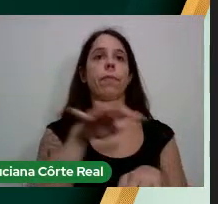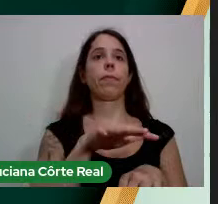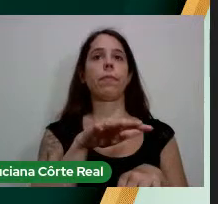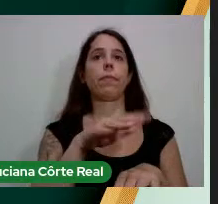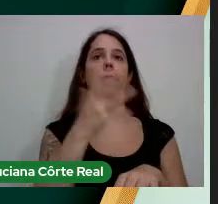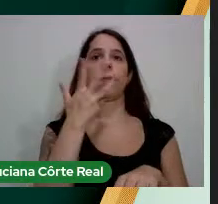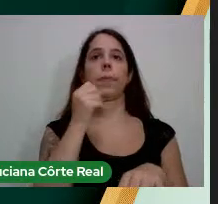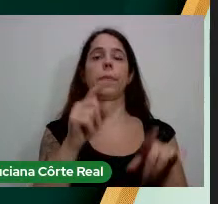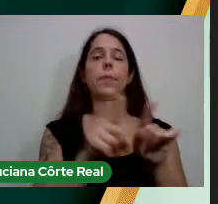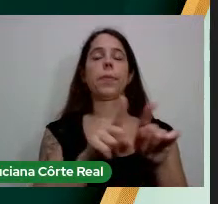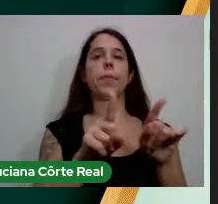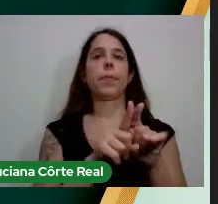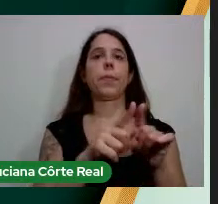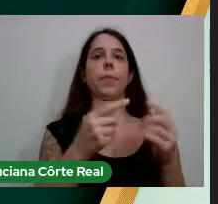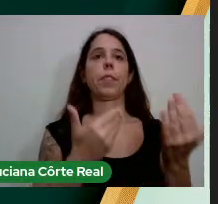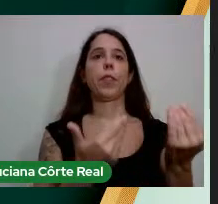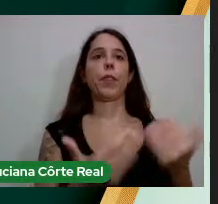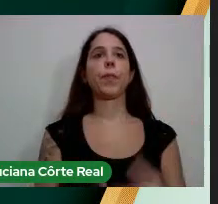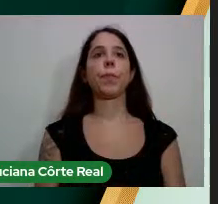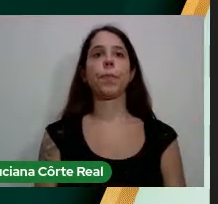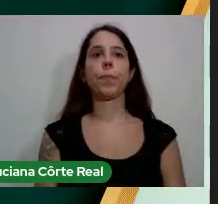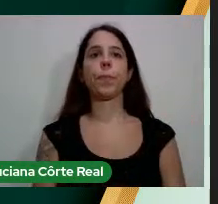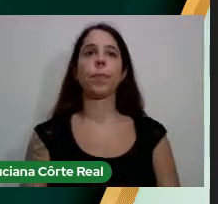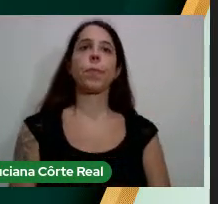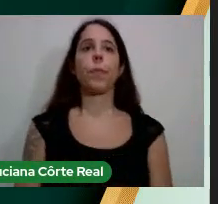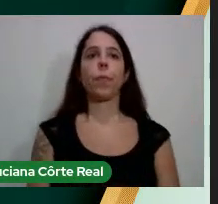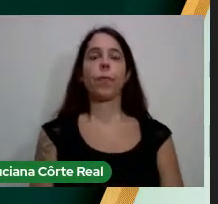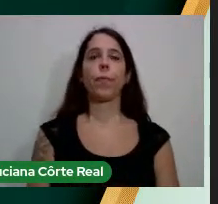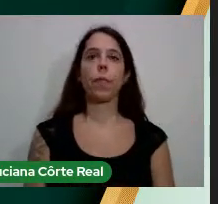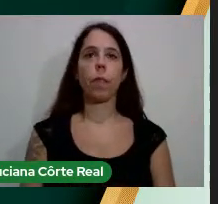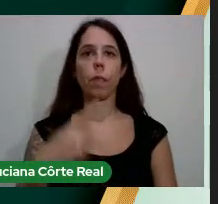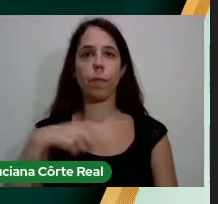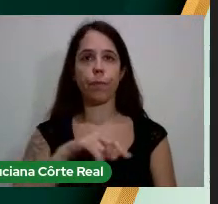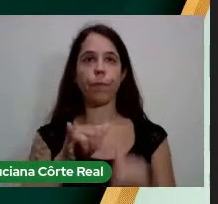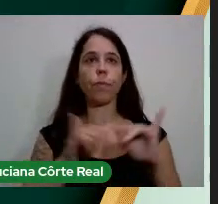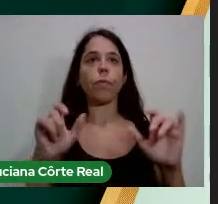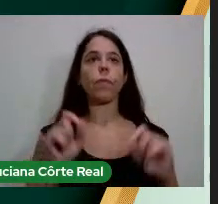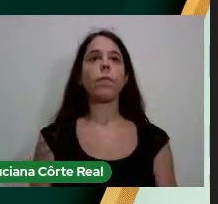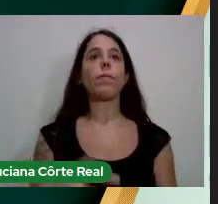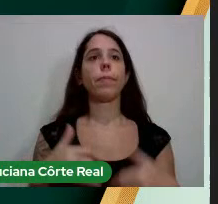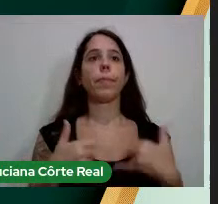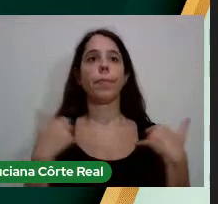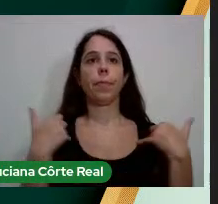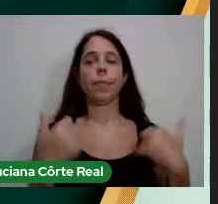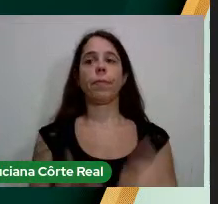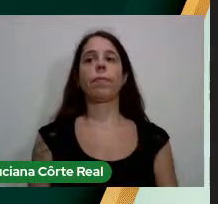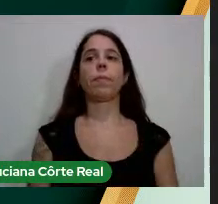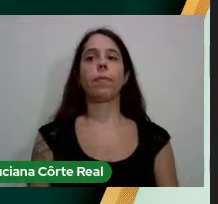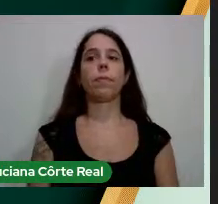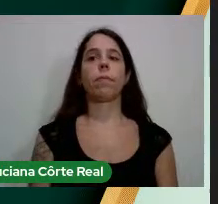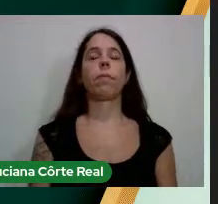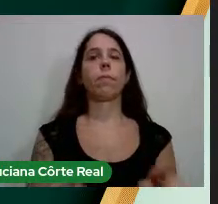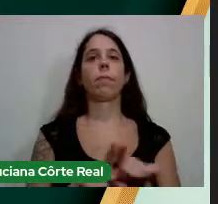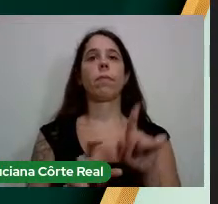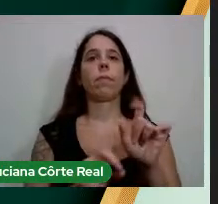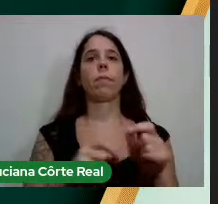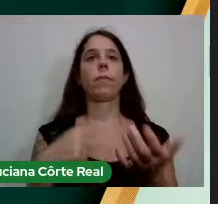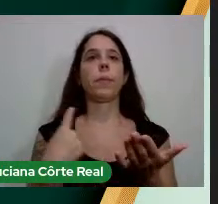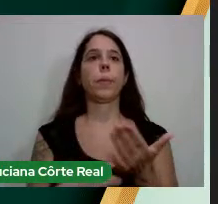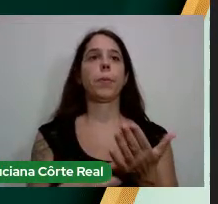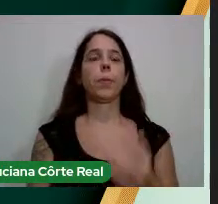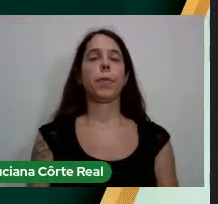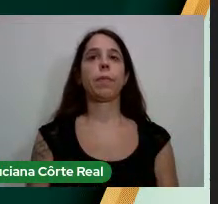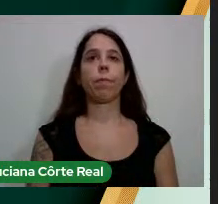Crianças E dos nossos Jovens E a gente Diz isso Com orgulho E com compromisso